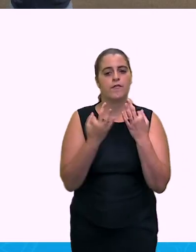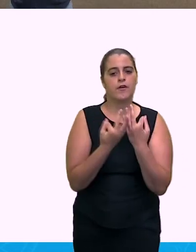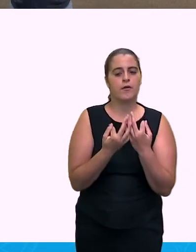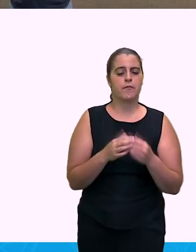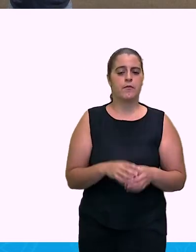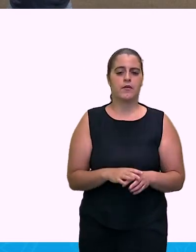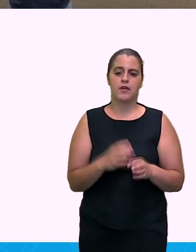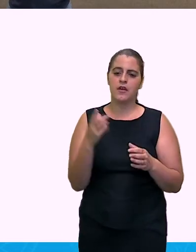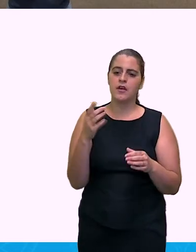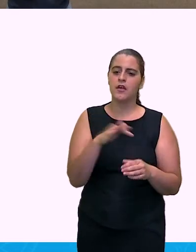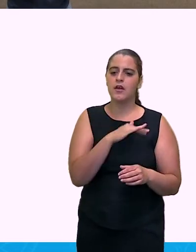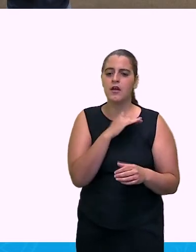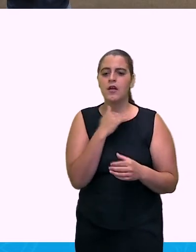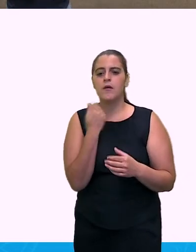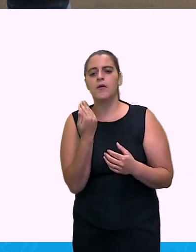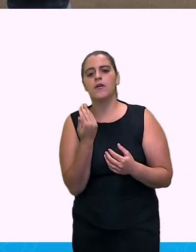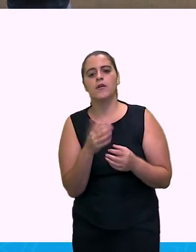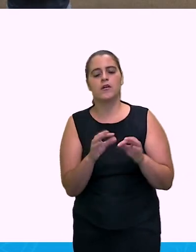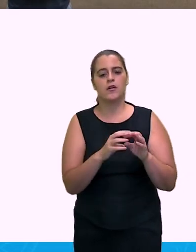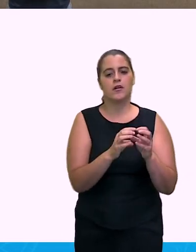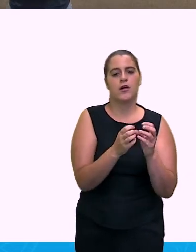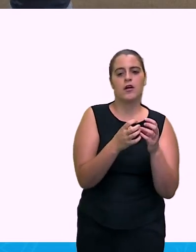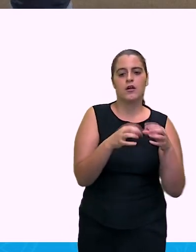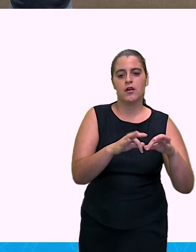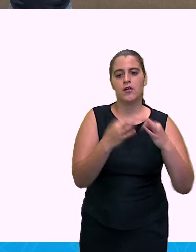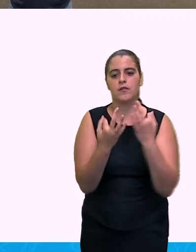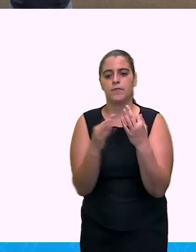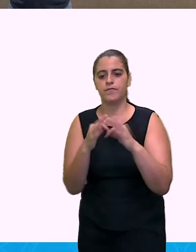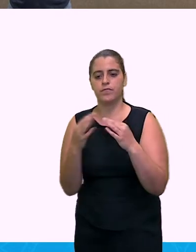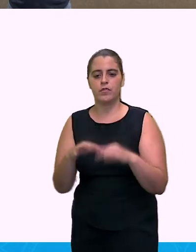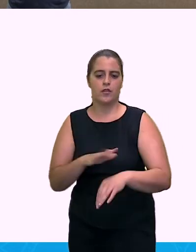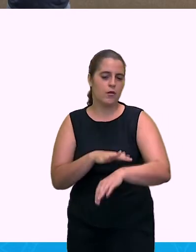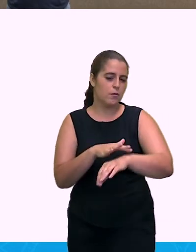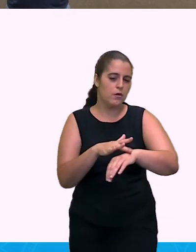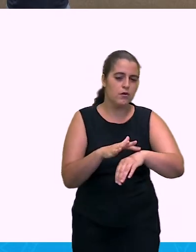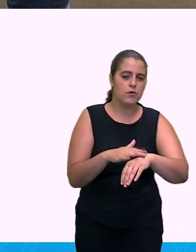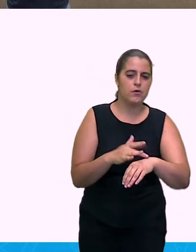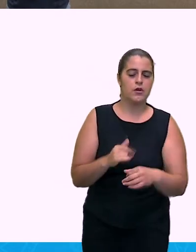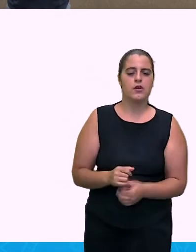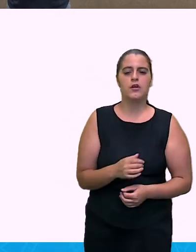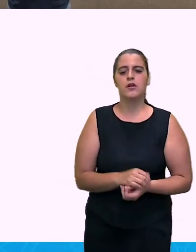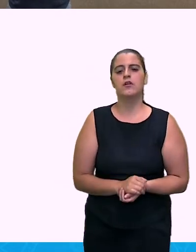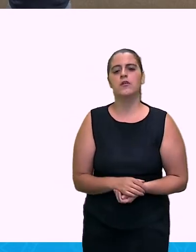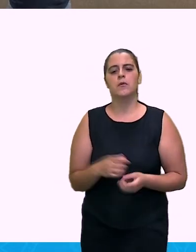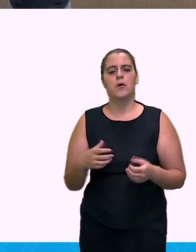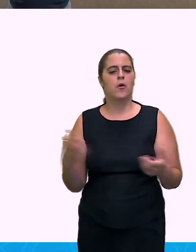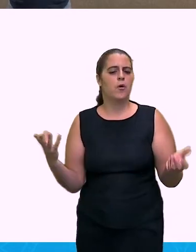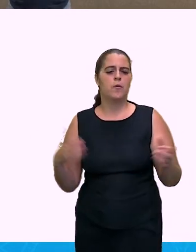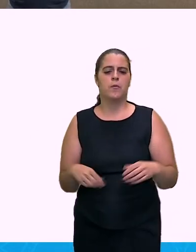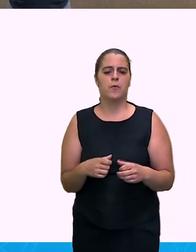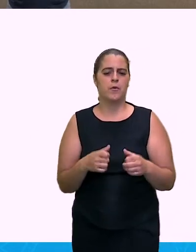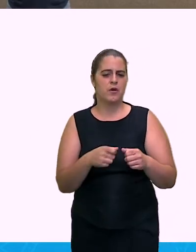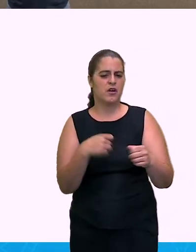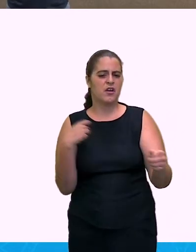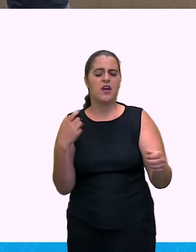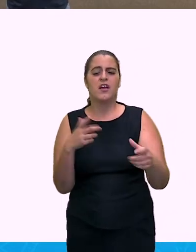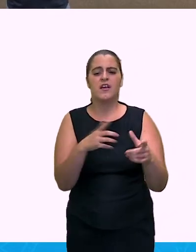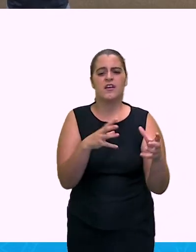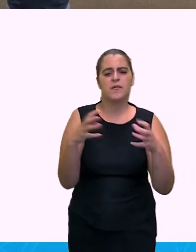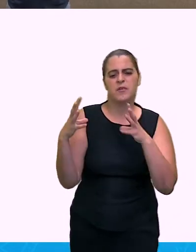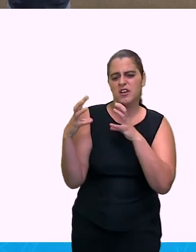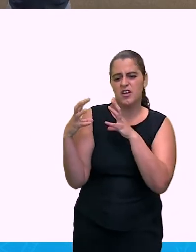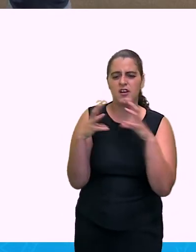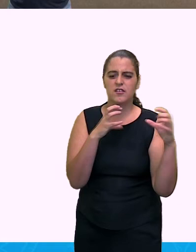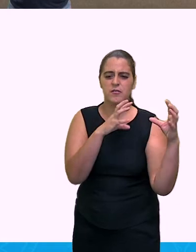dizimadas, as tribos inteiras dizimadas por doenças, pelas guerras que eles enfrentaram.